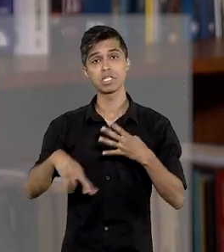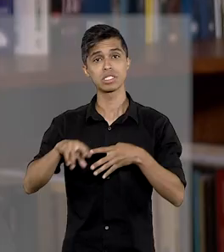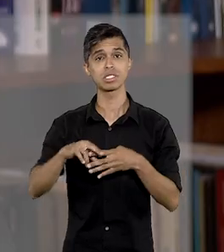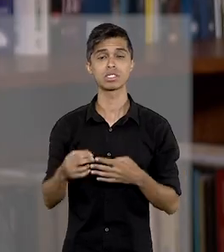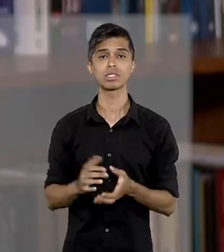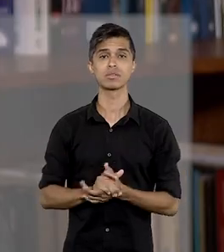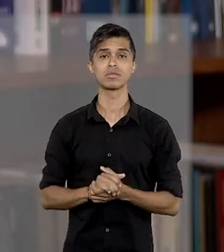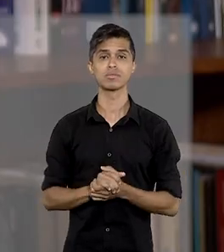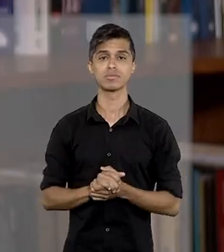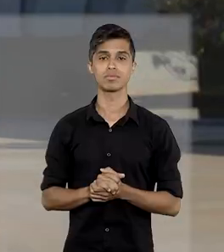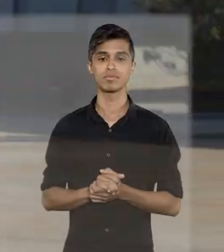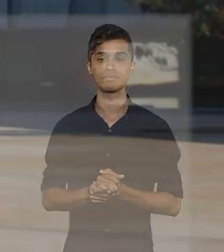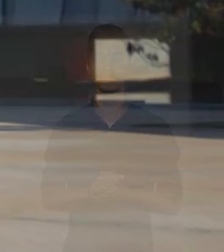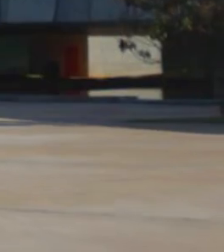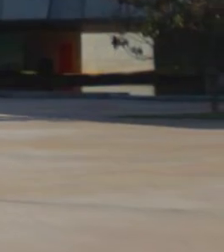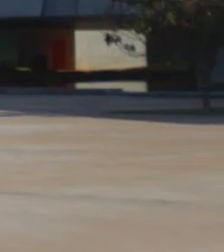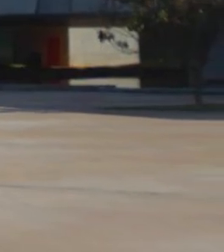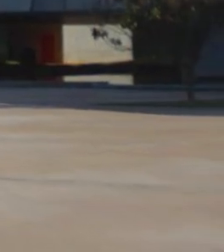especial, de recurso extraordinário.